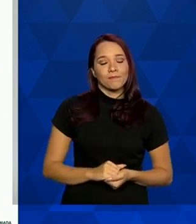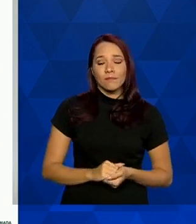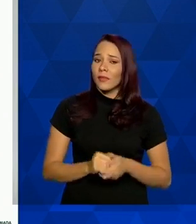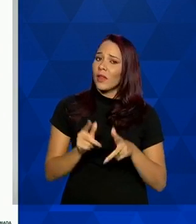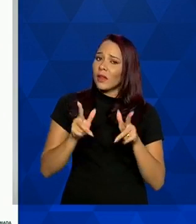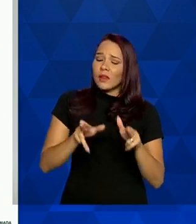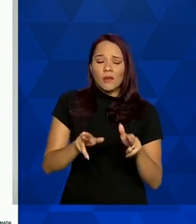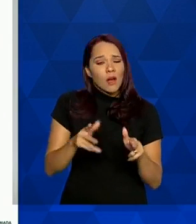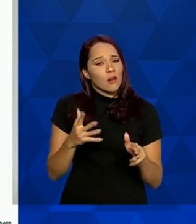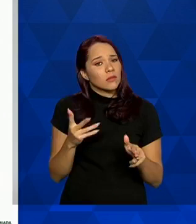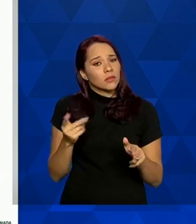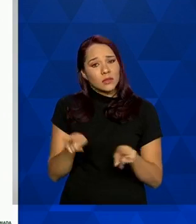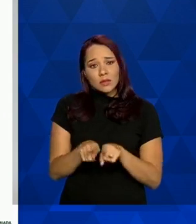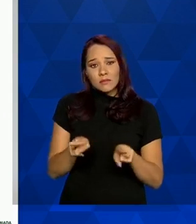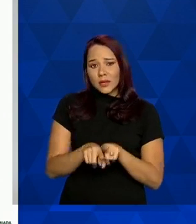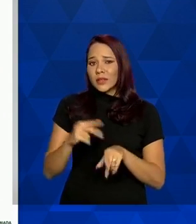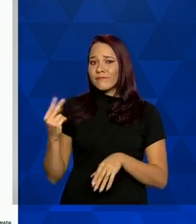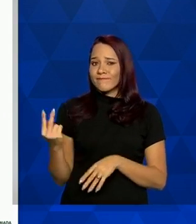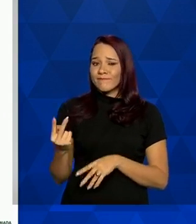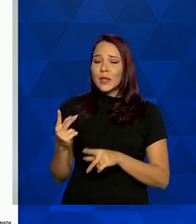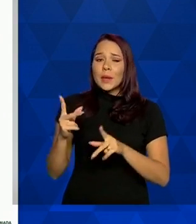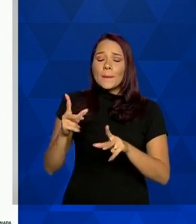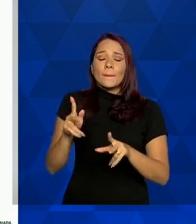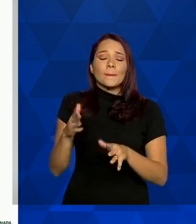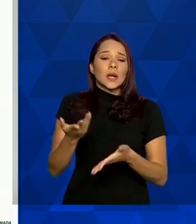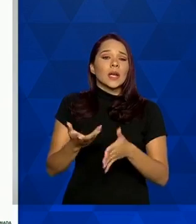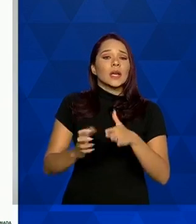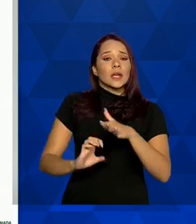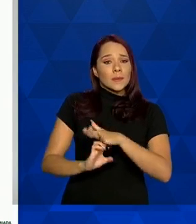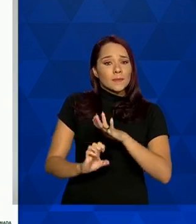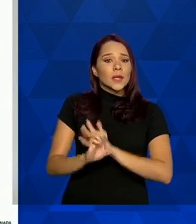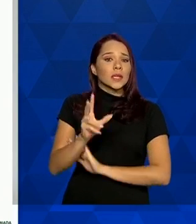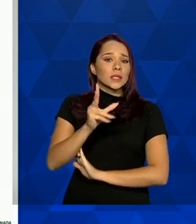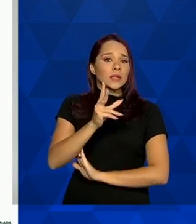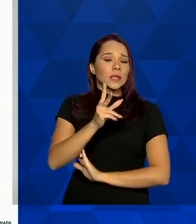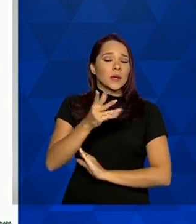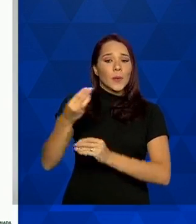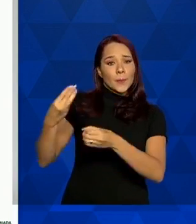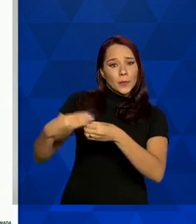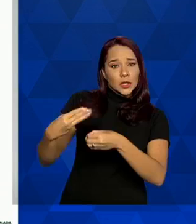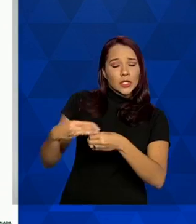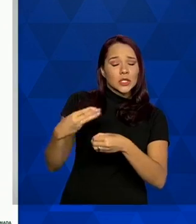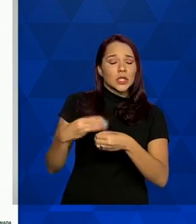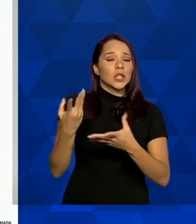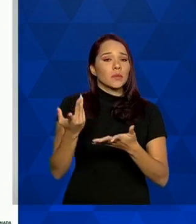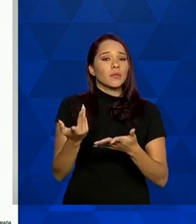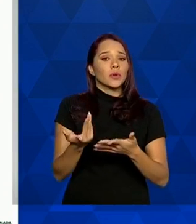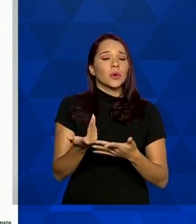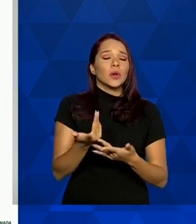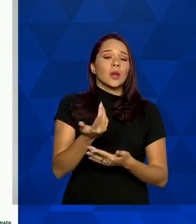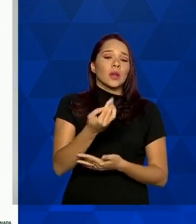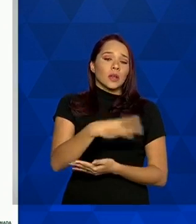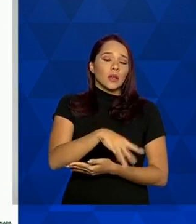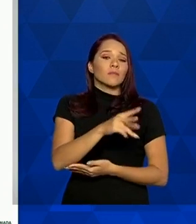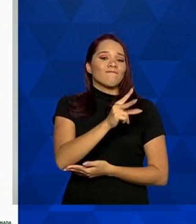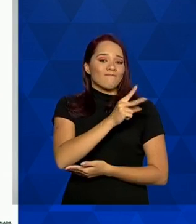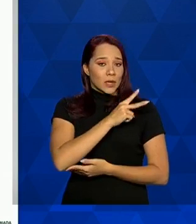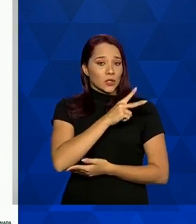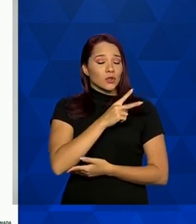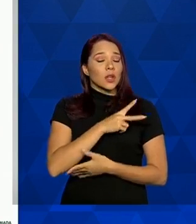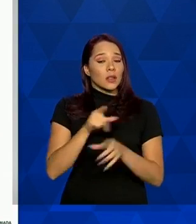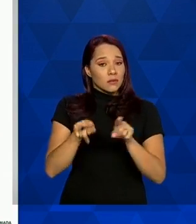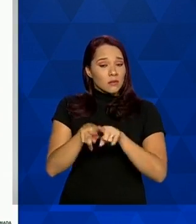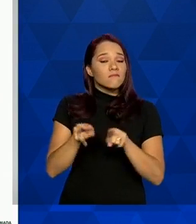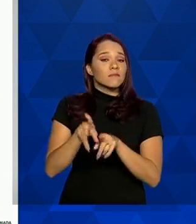mesma coisa vale também para as iniciativas de parcerias entre municípios iniciativas privadas que também estão